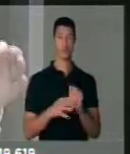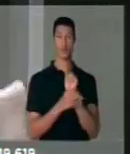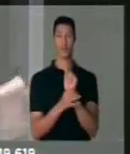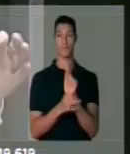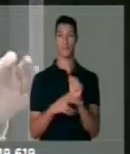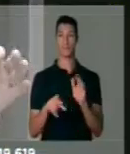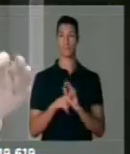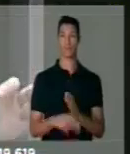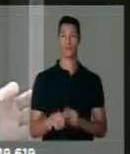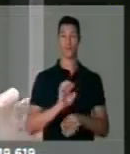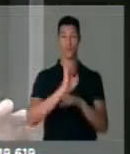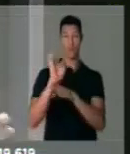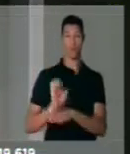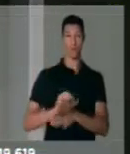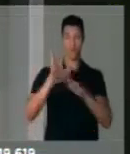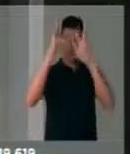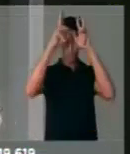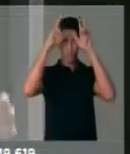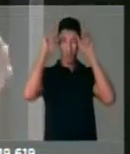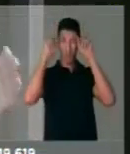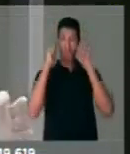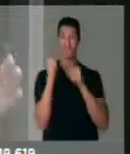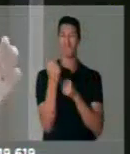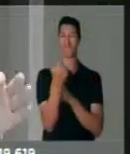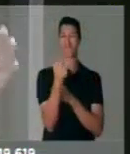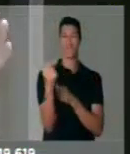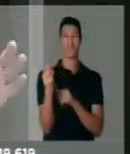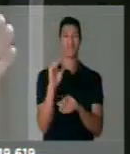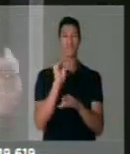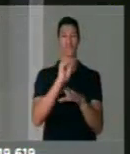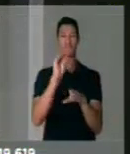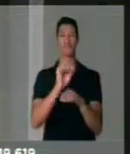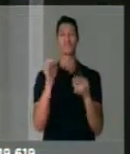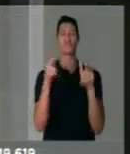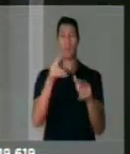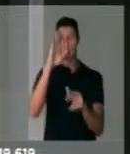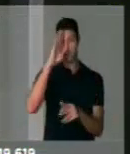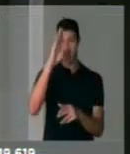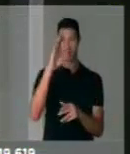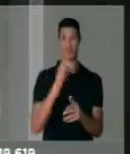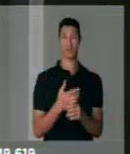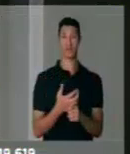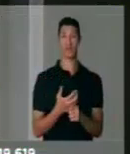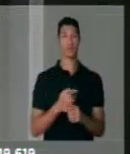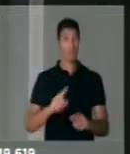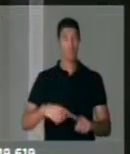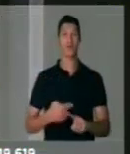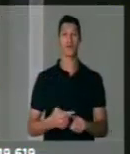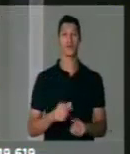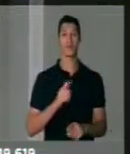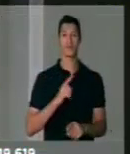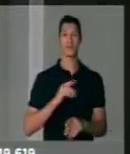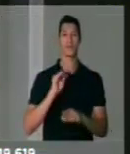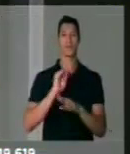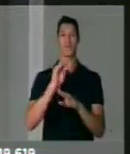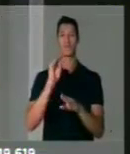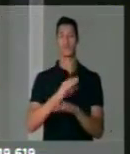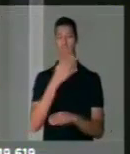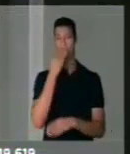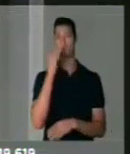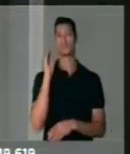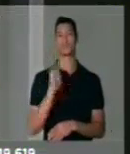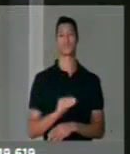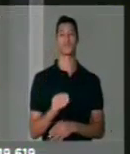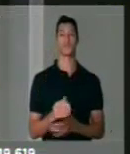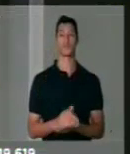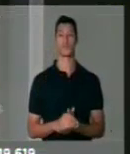pública do estado do Acre não tem sido tratada como prioridade. E mais que isso, tem sido tratada com descaso.